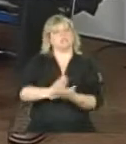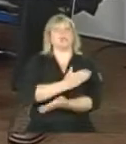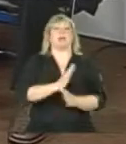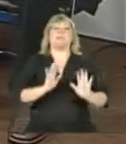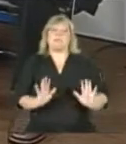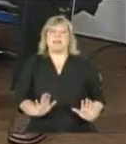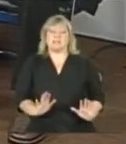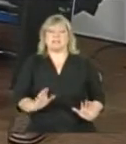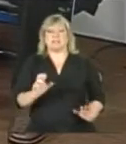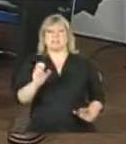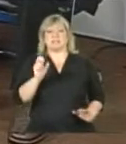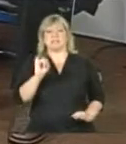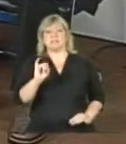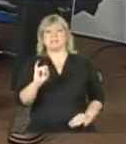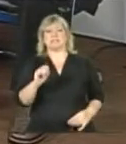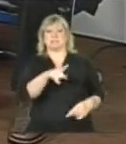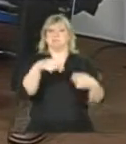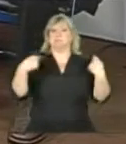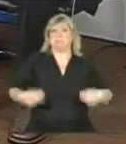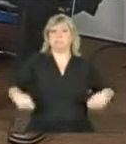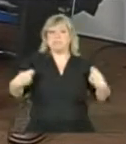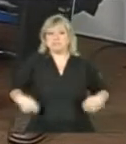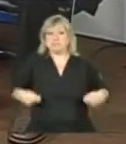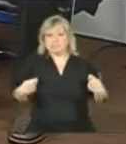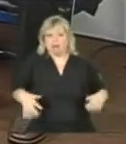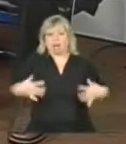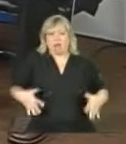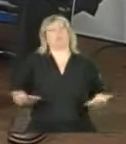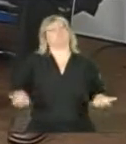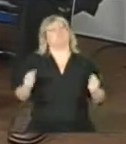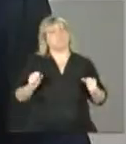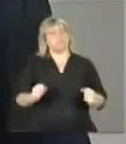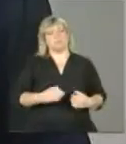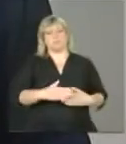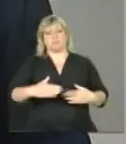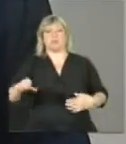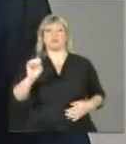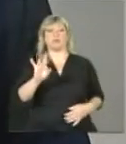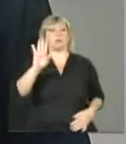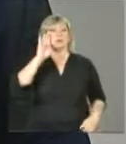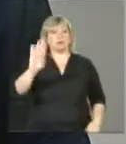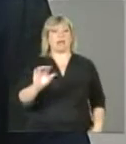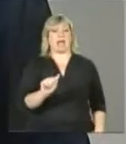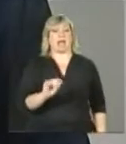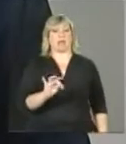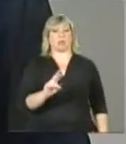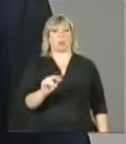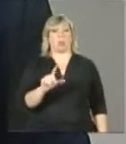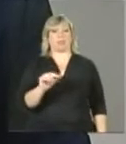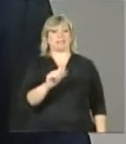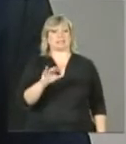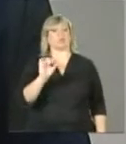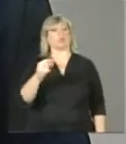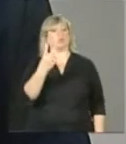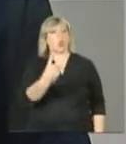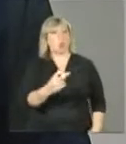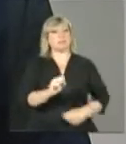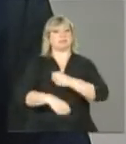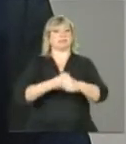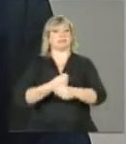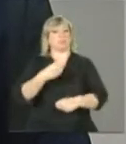Mas, não, não há nenhum prazo. Somente esse prazo da revisão, da atualização, necessário a cada dois anos. Mas, enquanto a renda dela